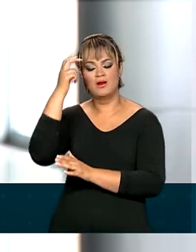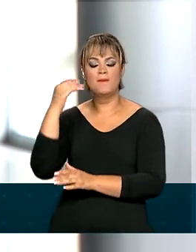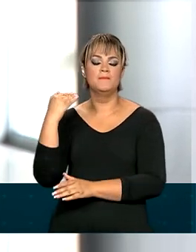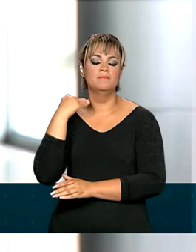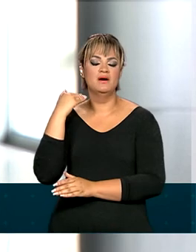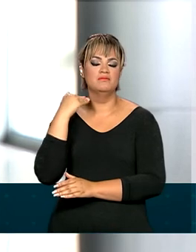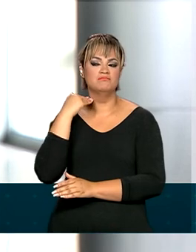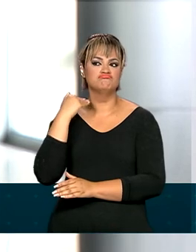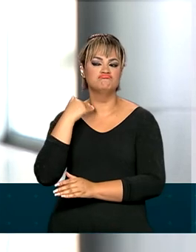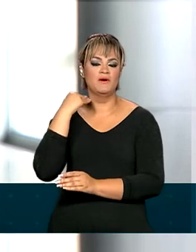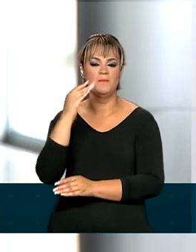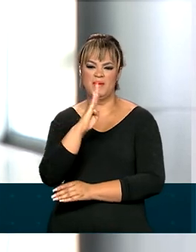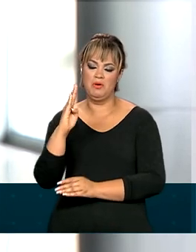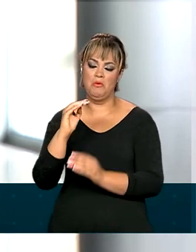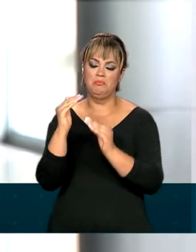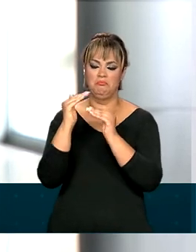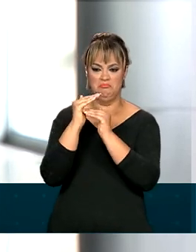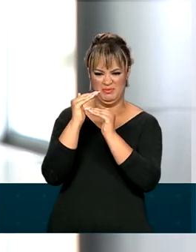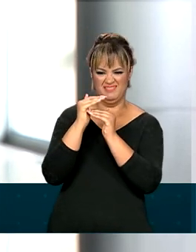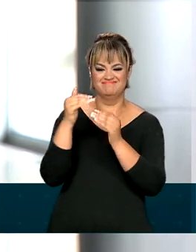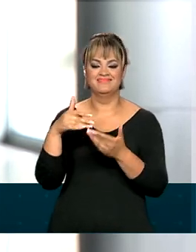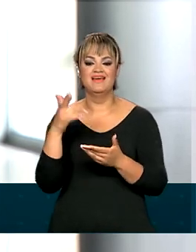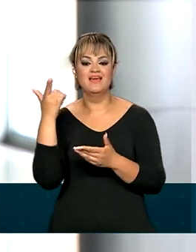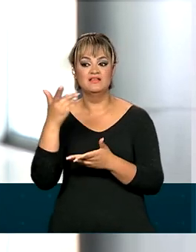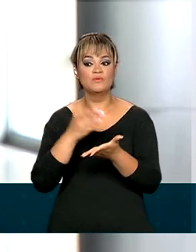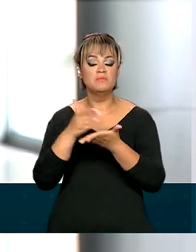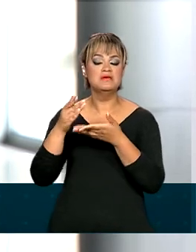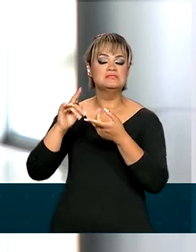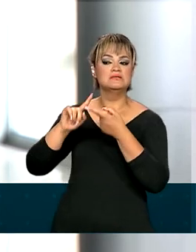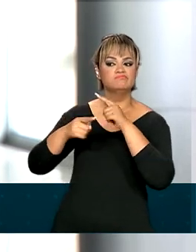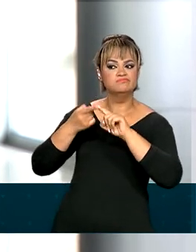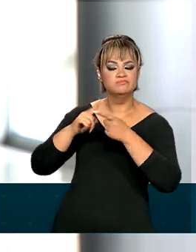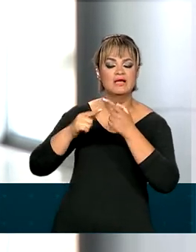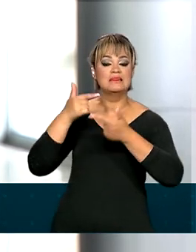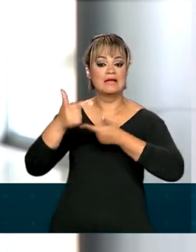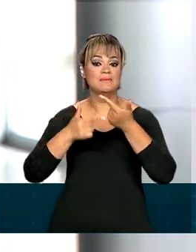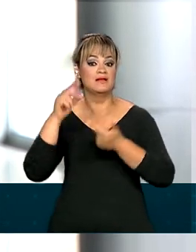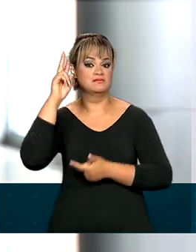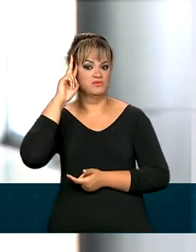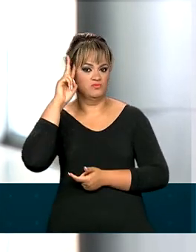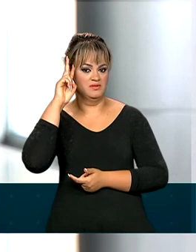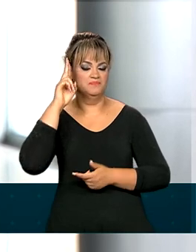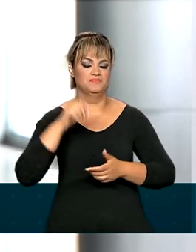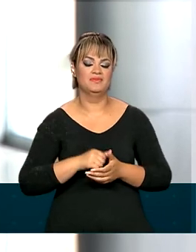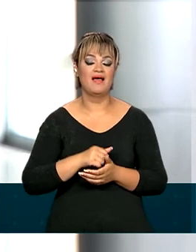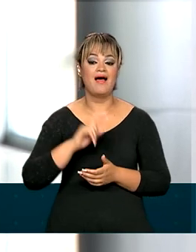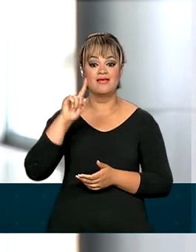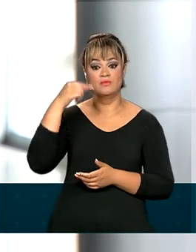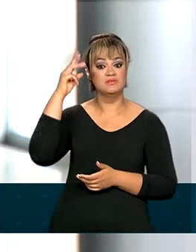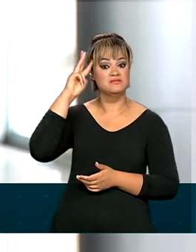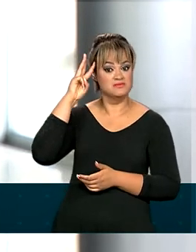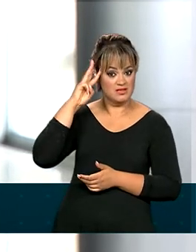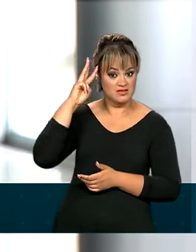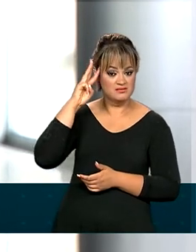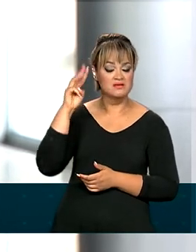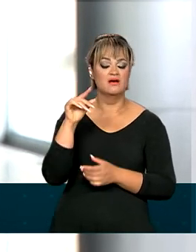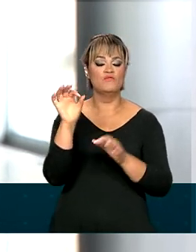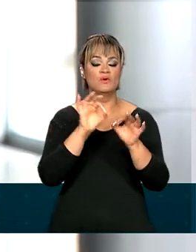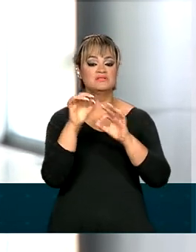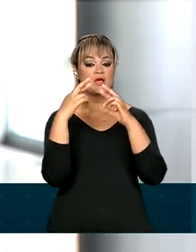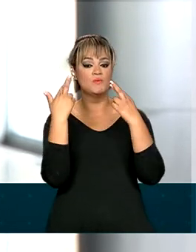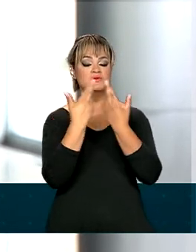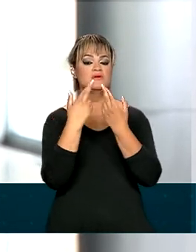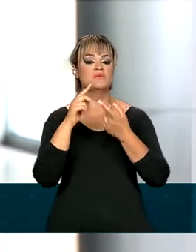do Brasil, aqui em Brasília, onde eles vão começar a trabalhar já na próxima segunda-feira. Na terça-feira está previsto uma reunião